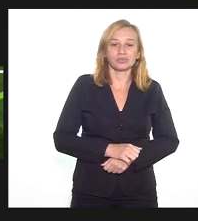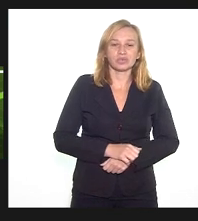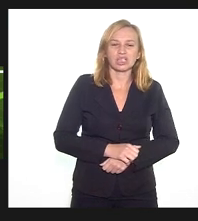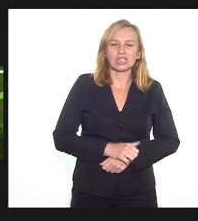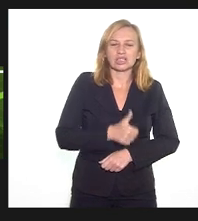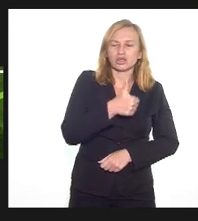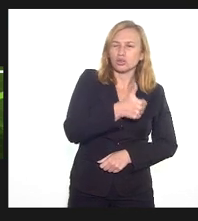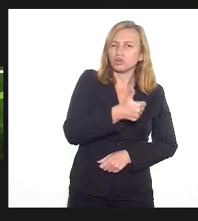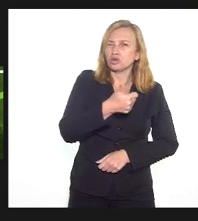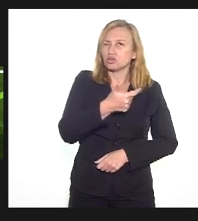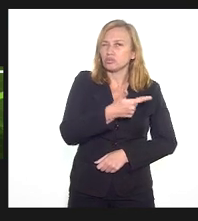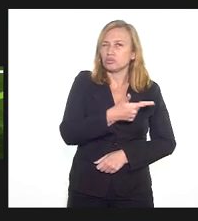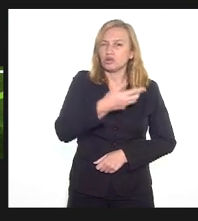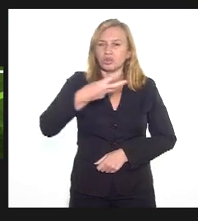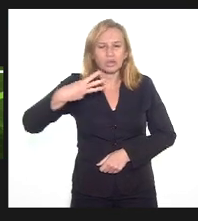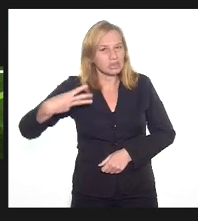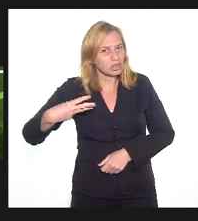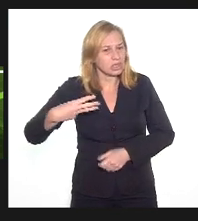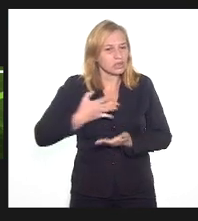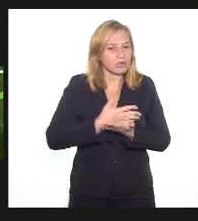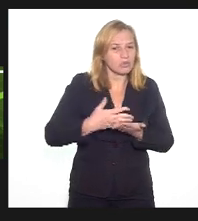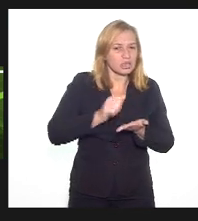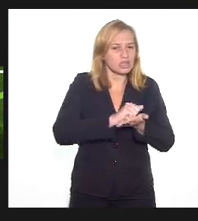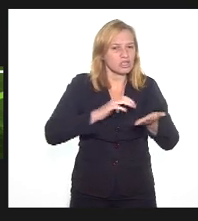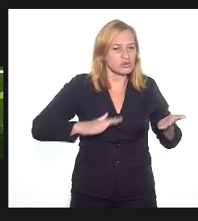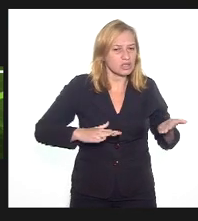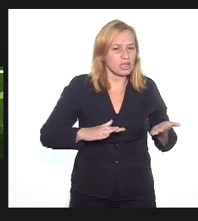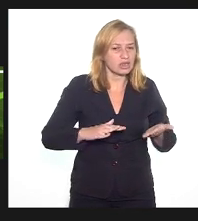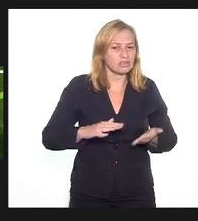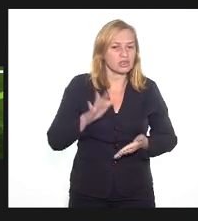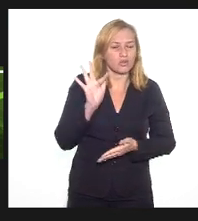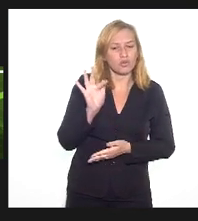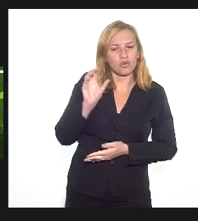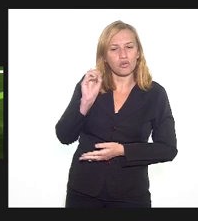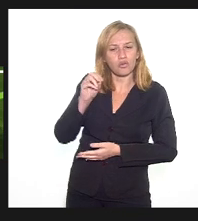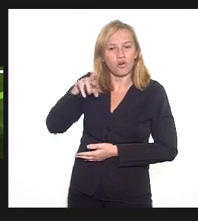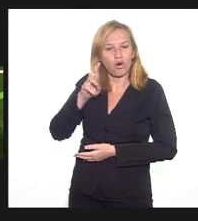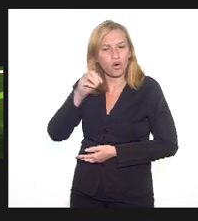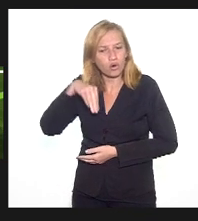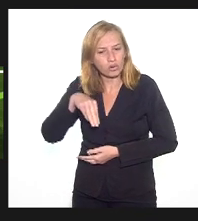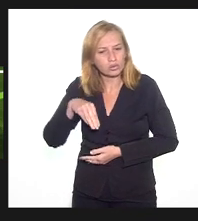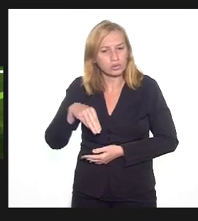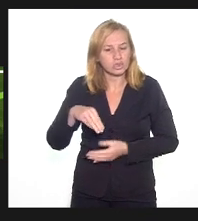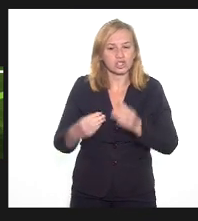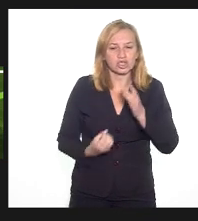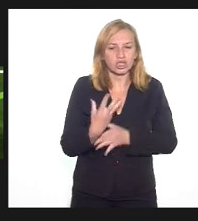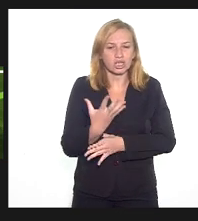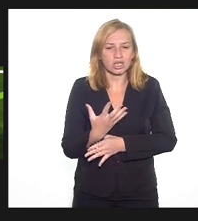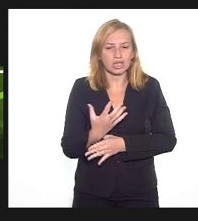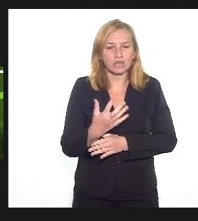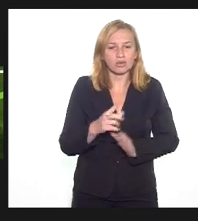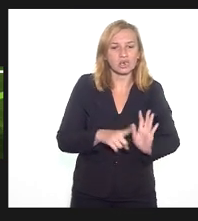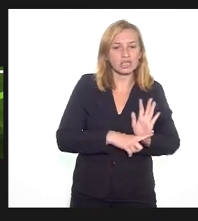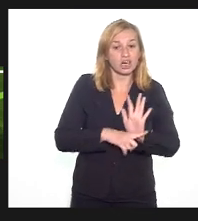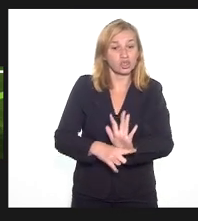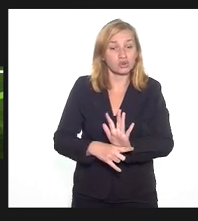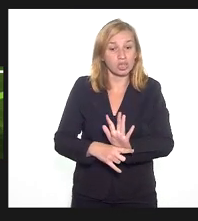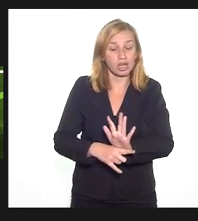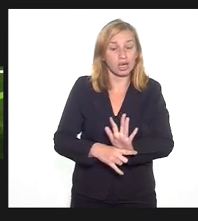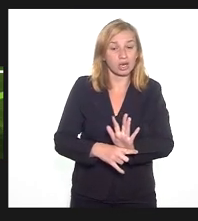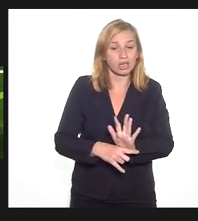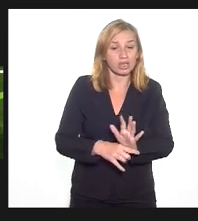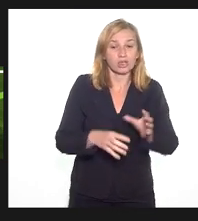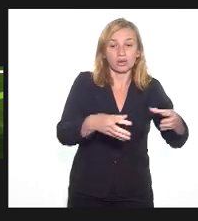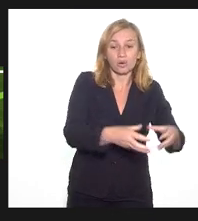2013, a gente começa a fazer uma atividade com o Fórum, a cria o Fórum em 2002, e em 2013 a começa a fazer atendimento aos povos e